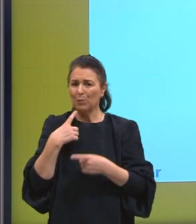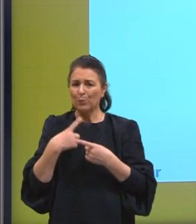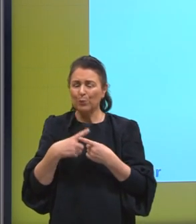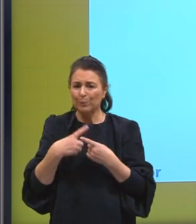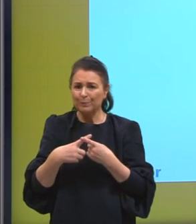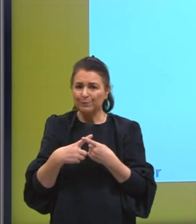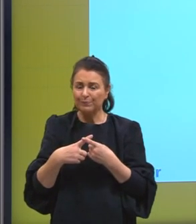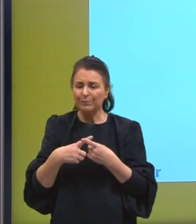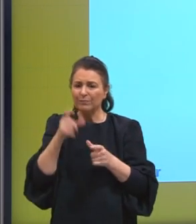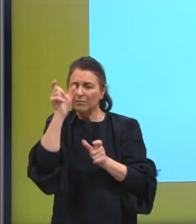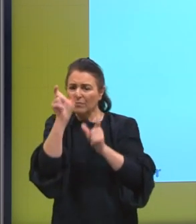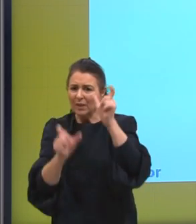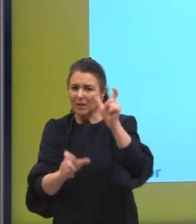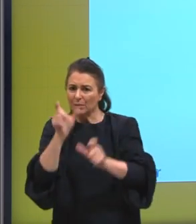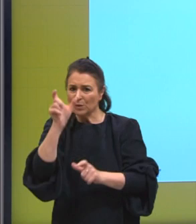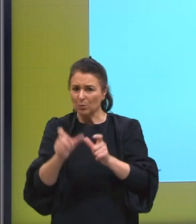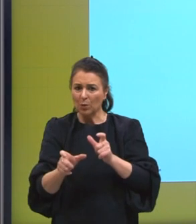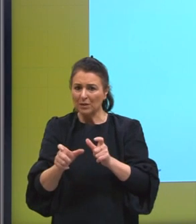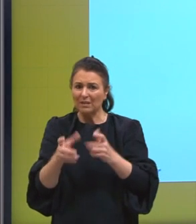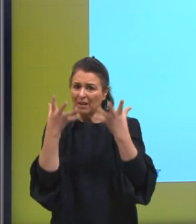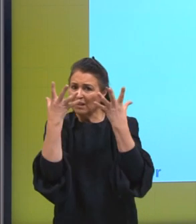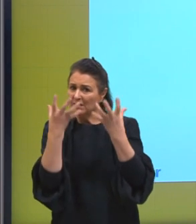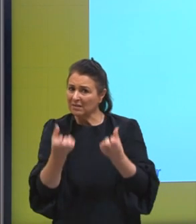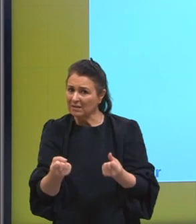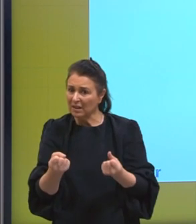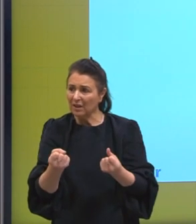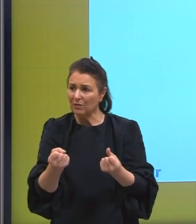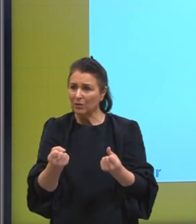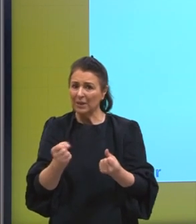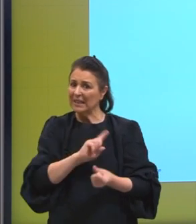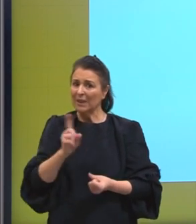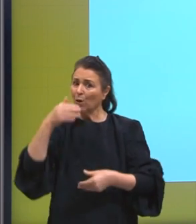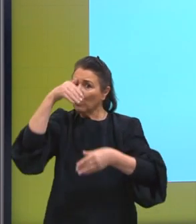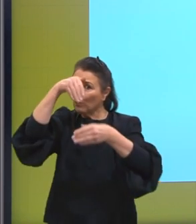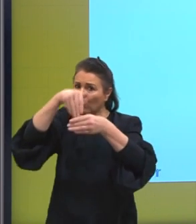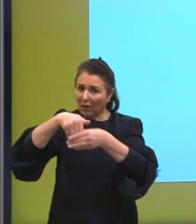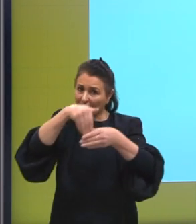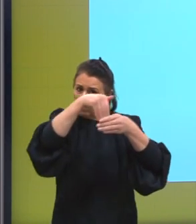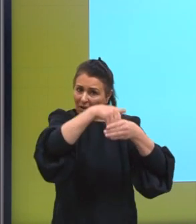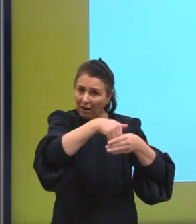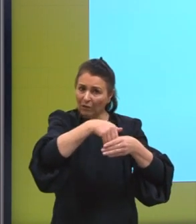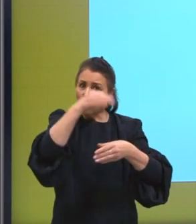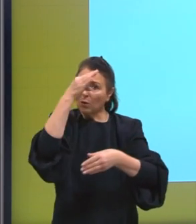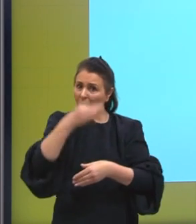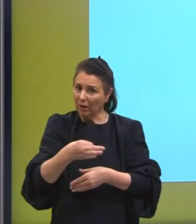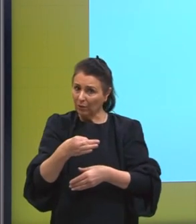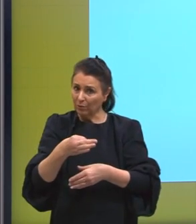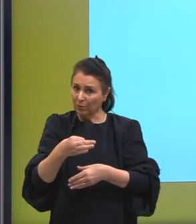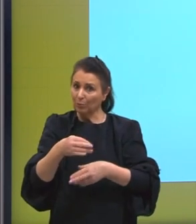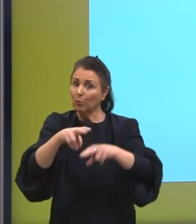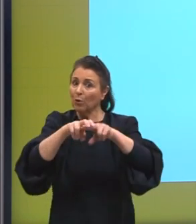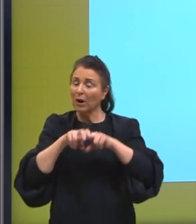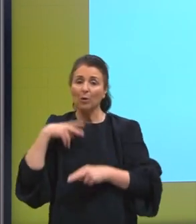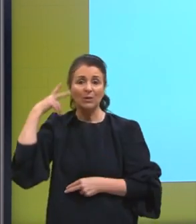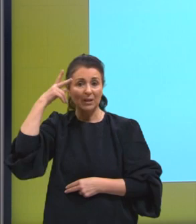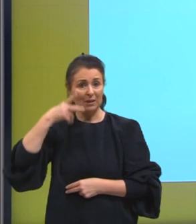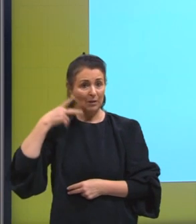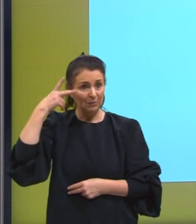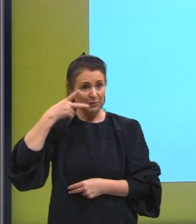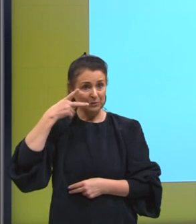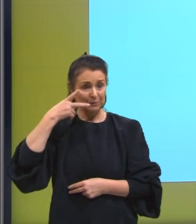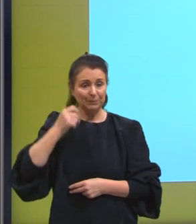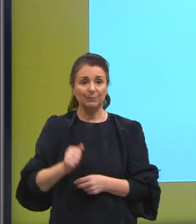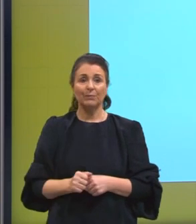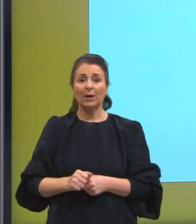as pessoas eram convencidas e não votavam bem segundo o Sócrates pela política. ele coloca assim,